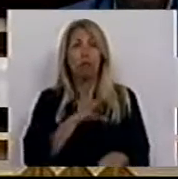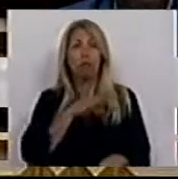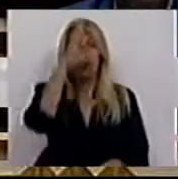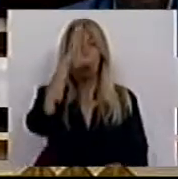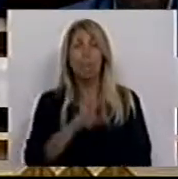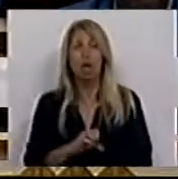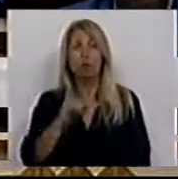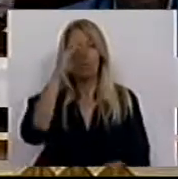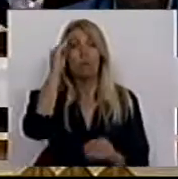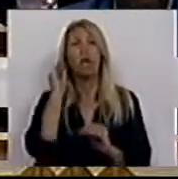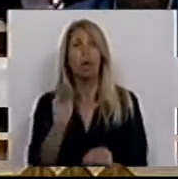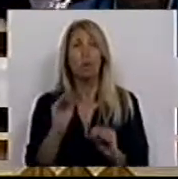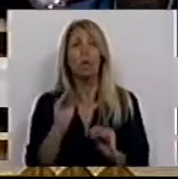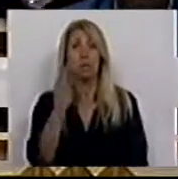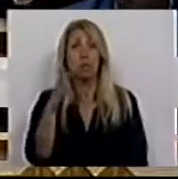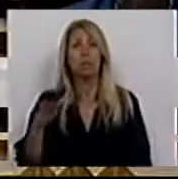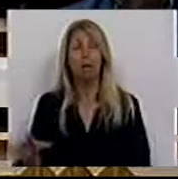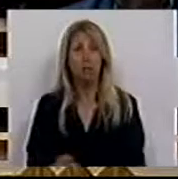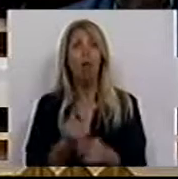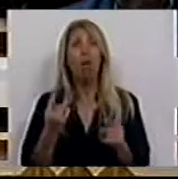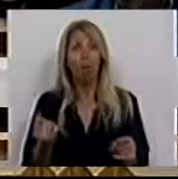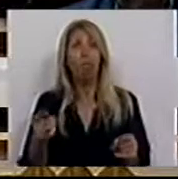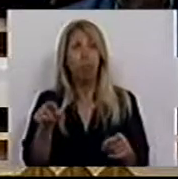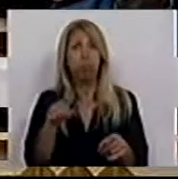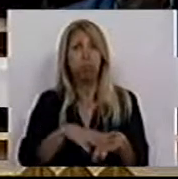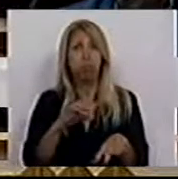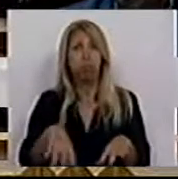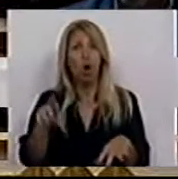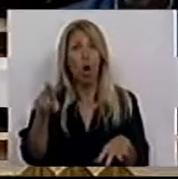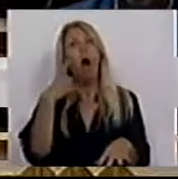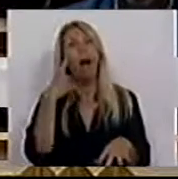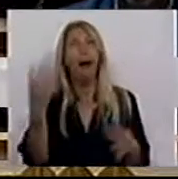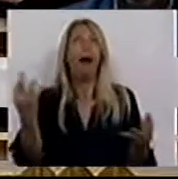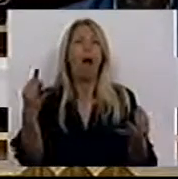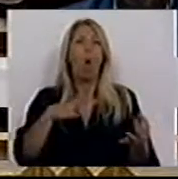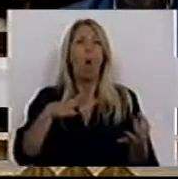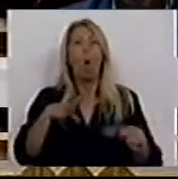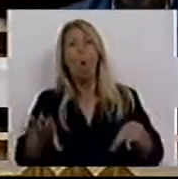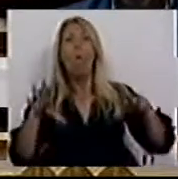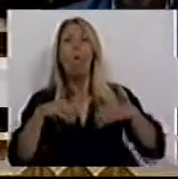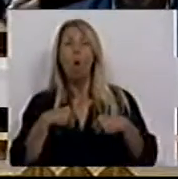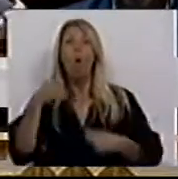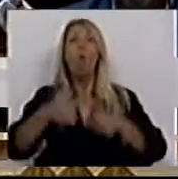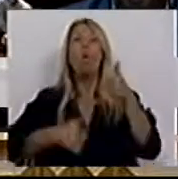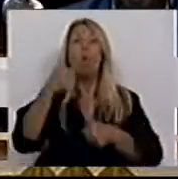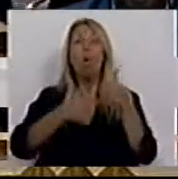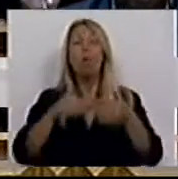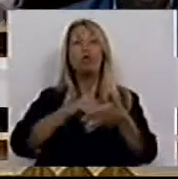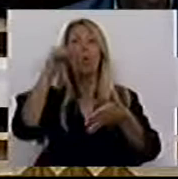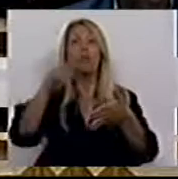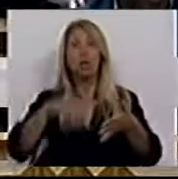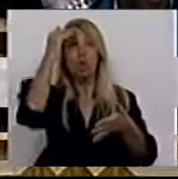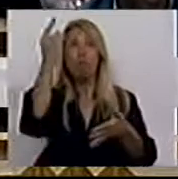porque reconheceu que o concurso de colocação de professores em bolsa de escola